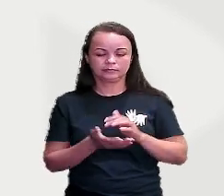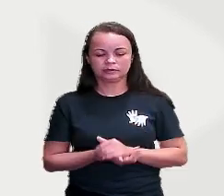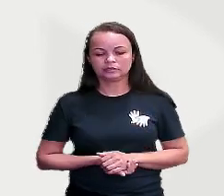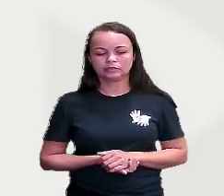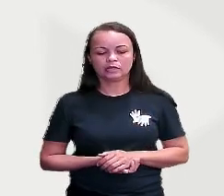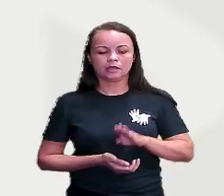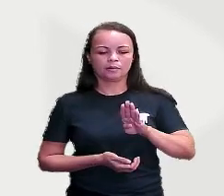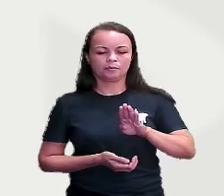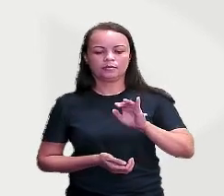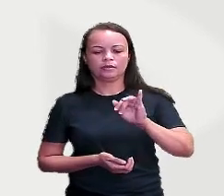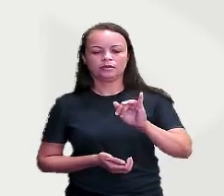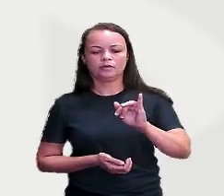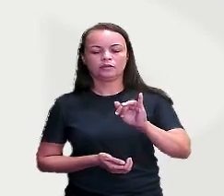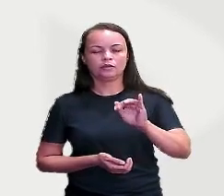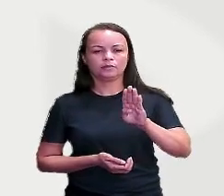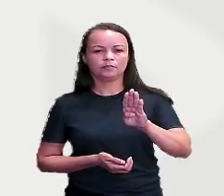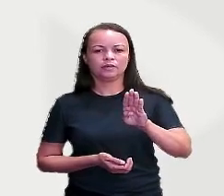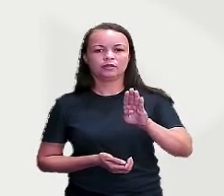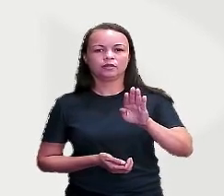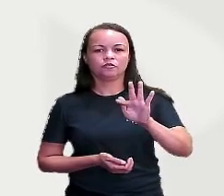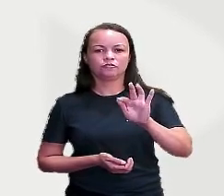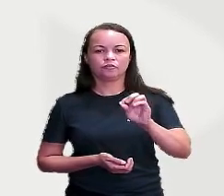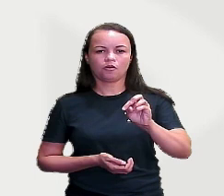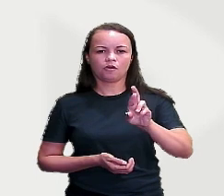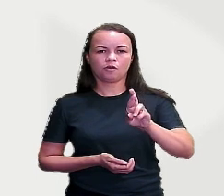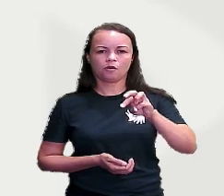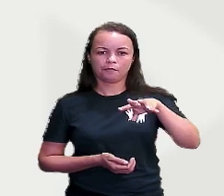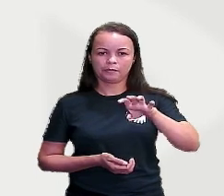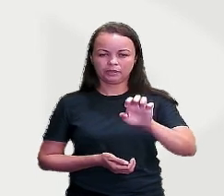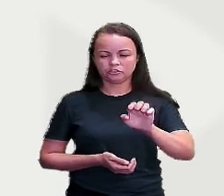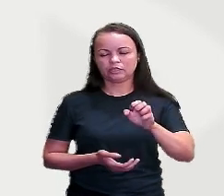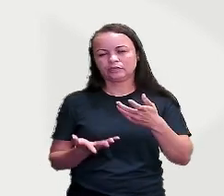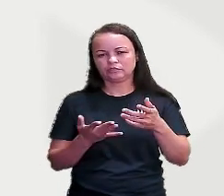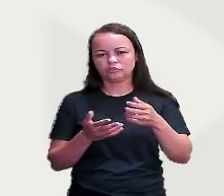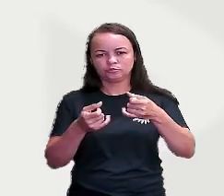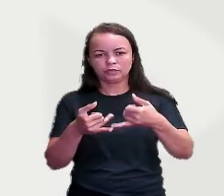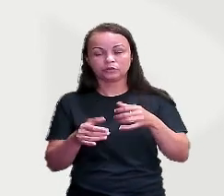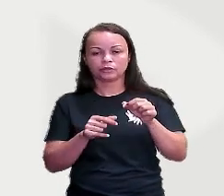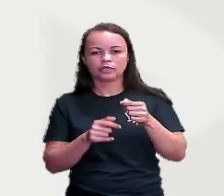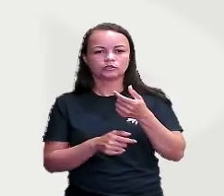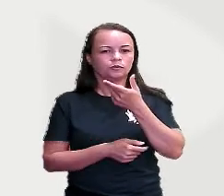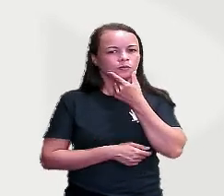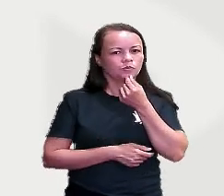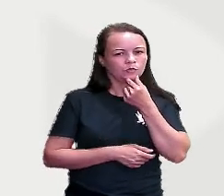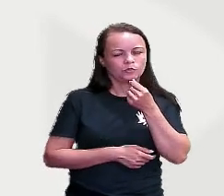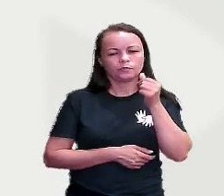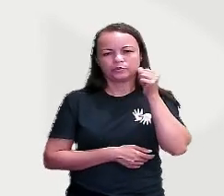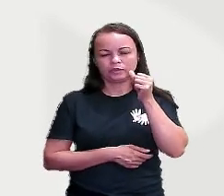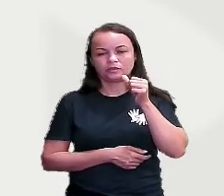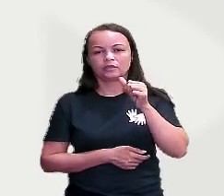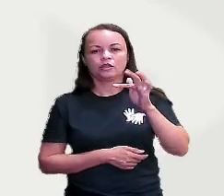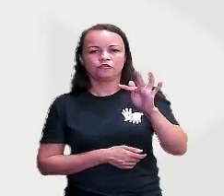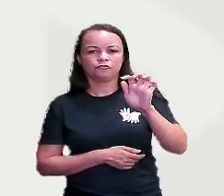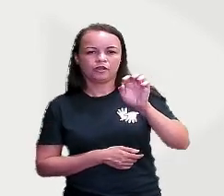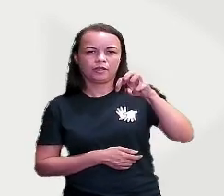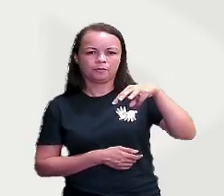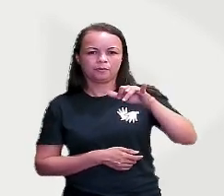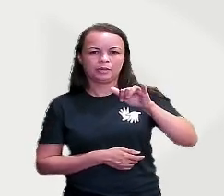biformis feminino. Por exemplo, quando eu digo masculino e o feminino, eu estou aí me referindo ao gênero.